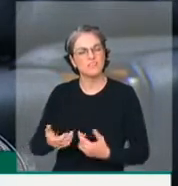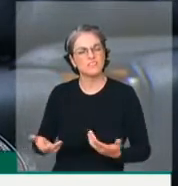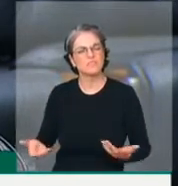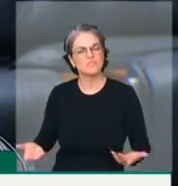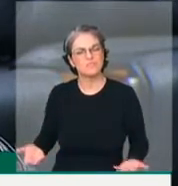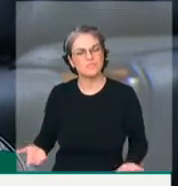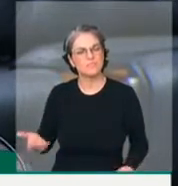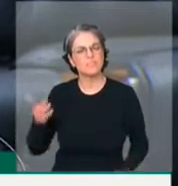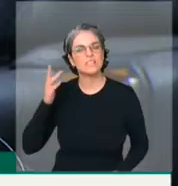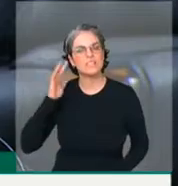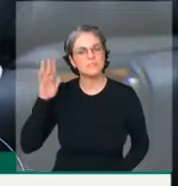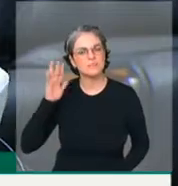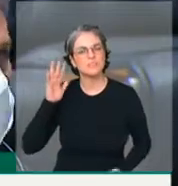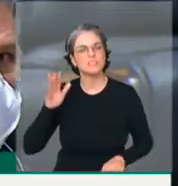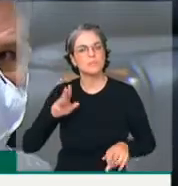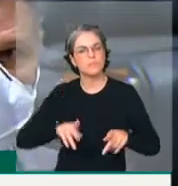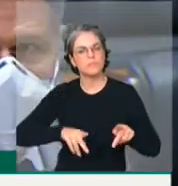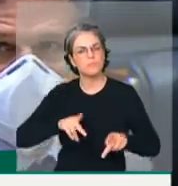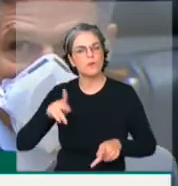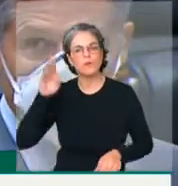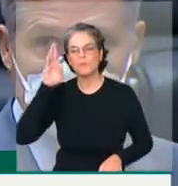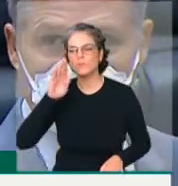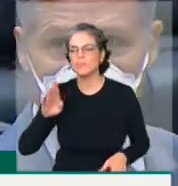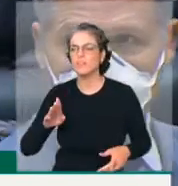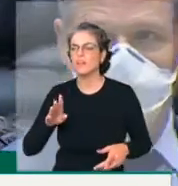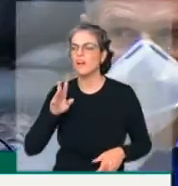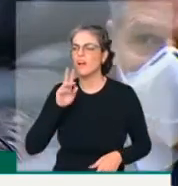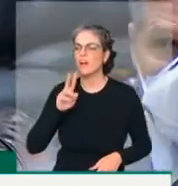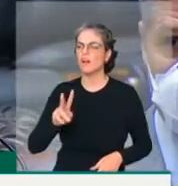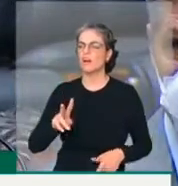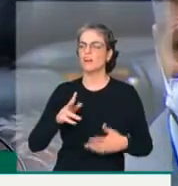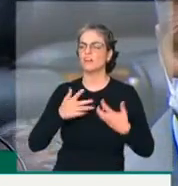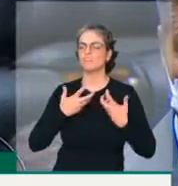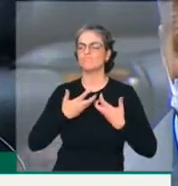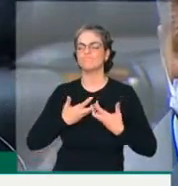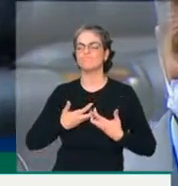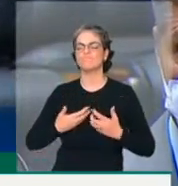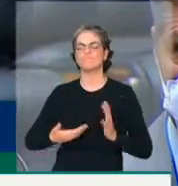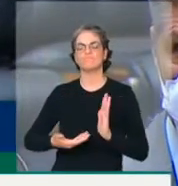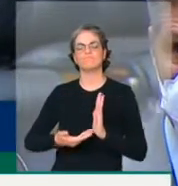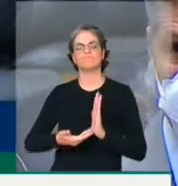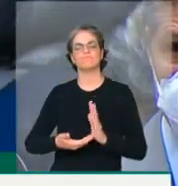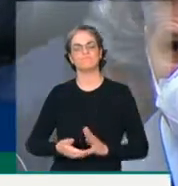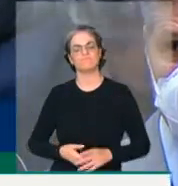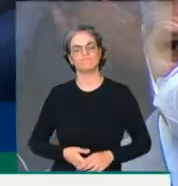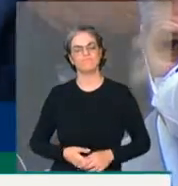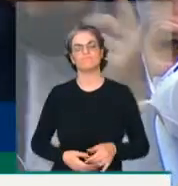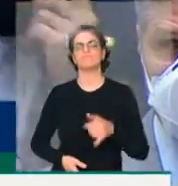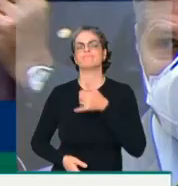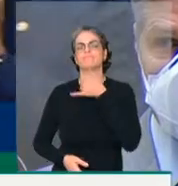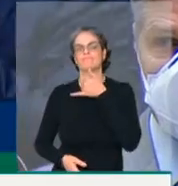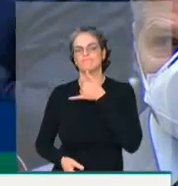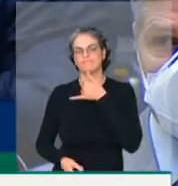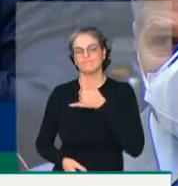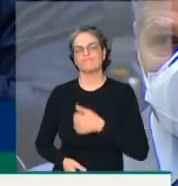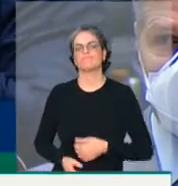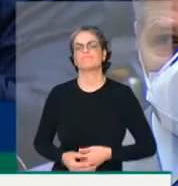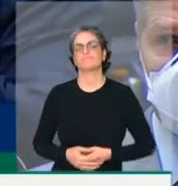decepção do povo brasileiro em relação a esta casa. Eu lamento muito que a agenda